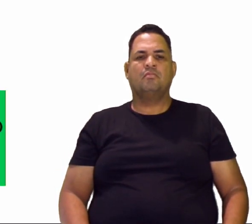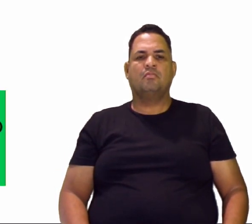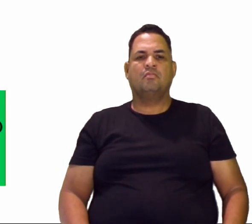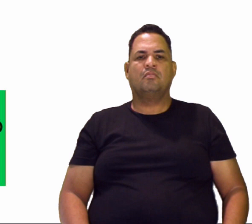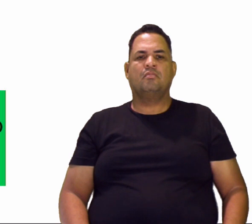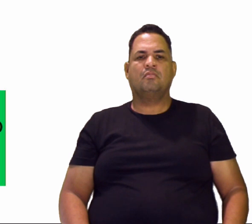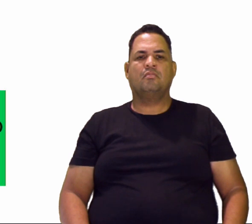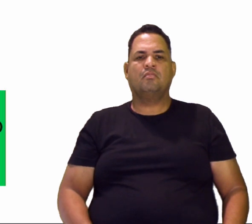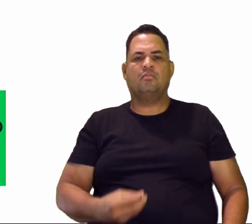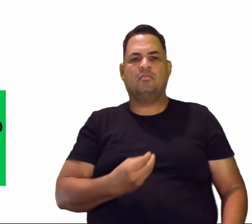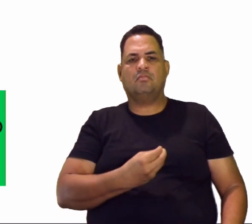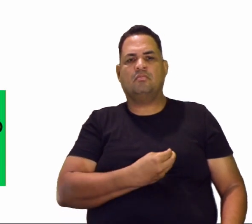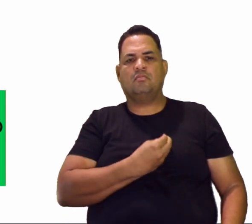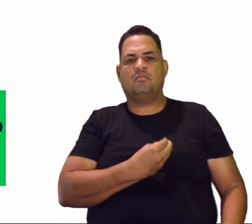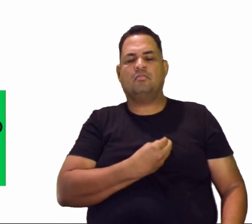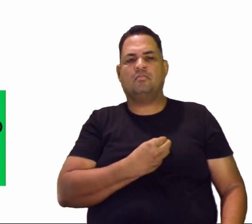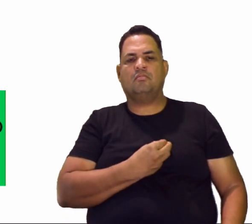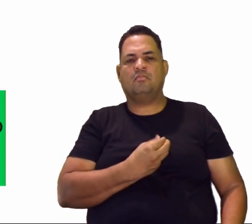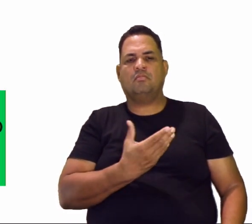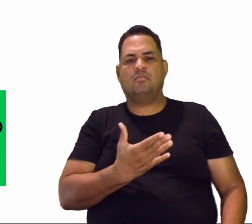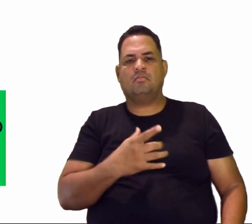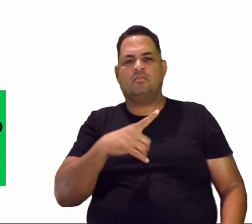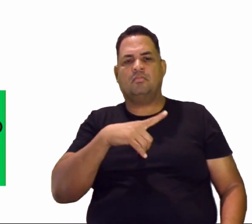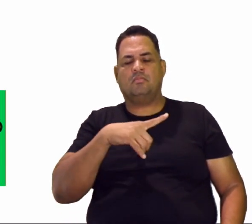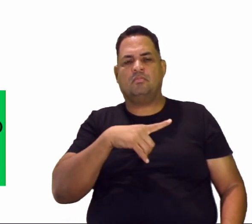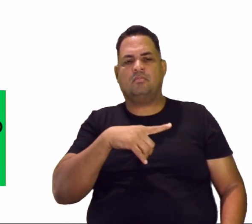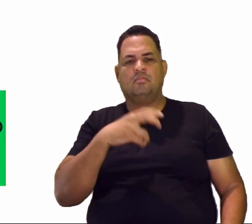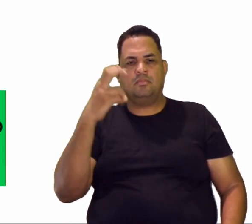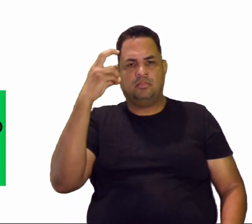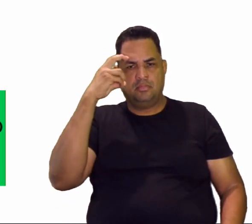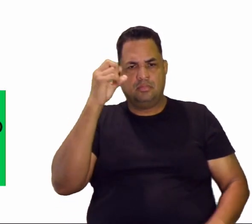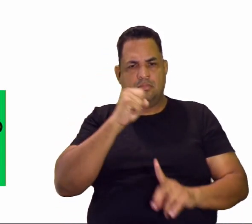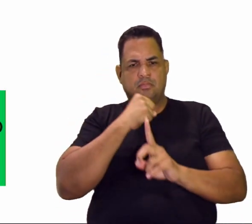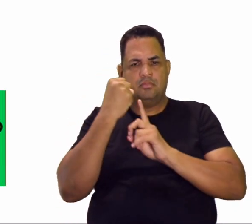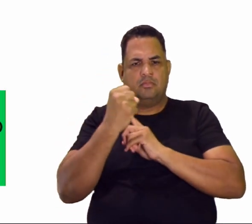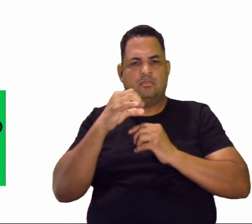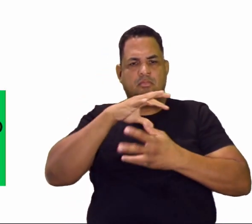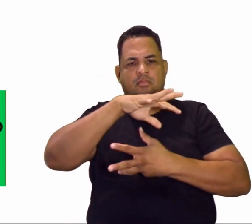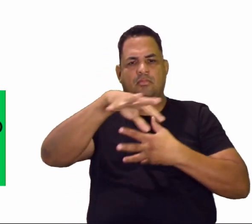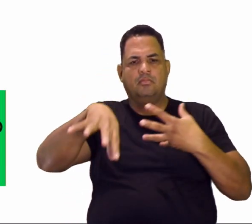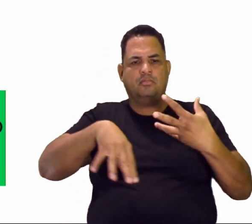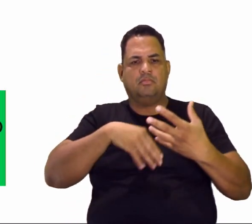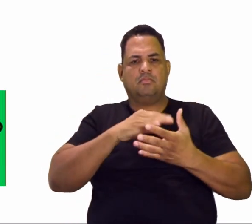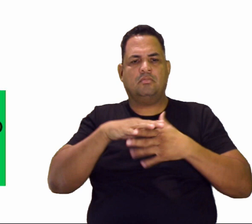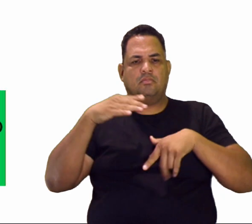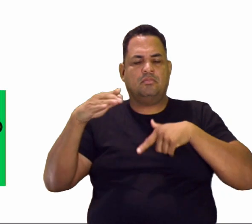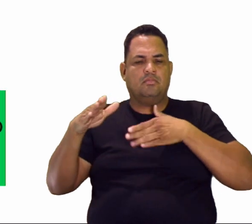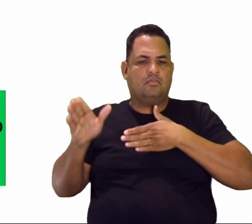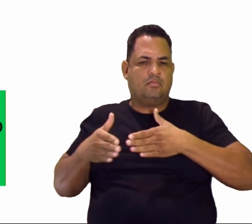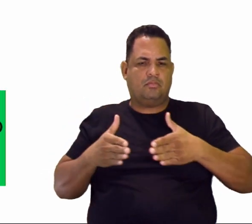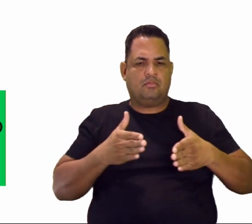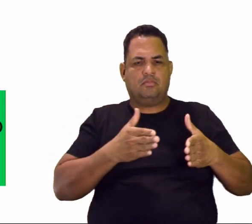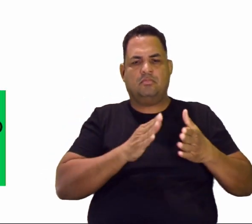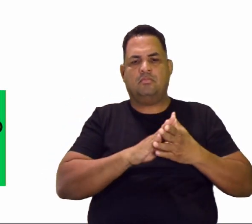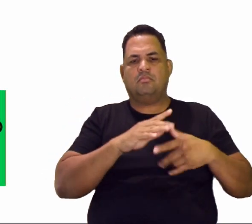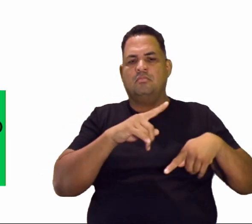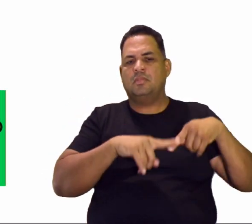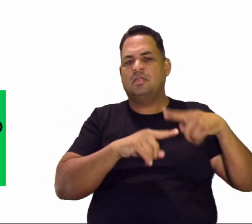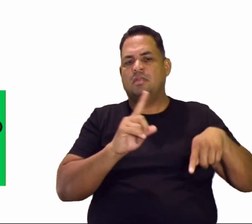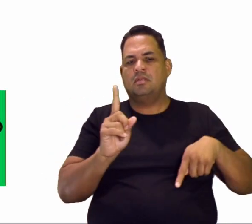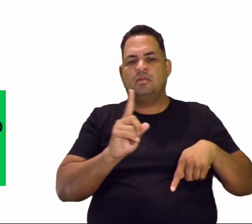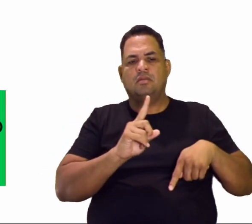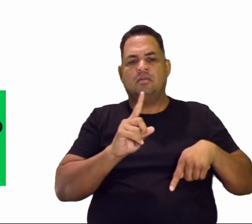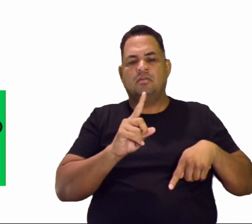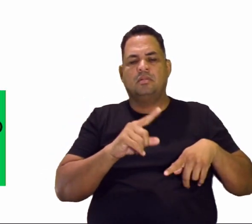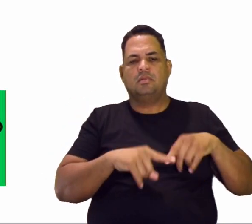Muito bem. Presença da cultura na sociedade engloba o quê? Engloba toda a produção material e não material, né?